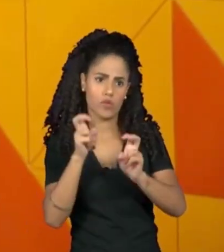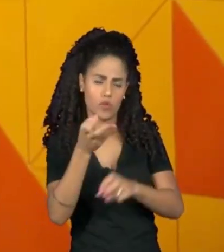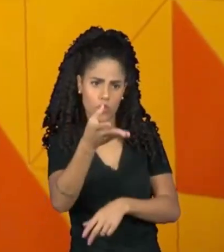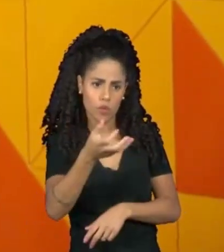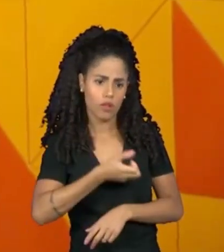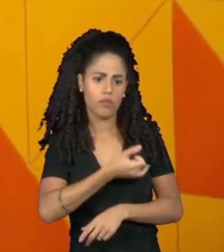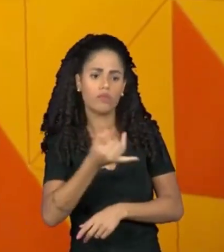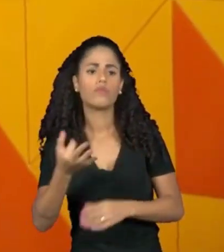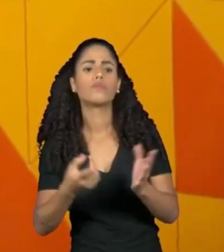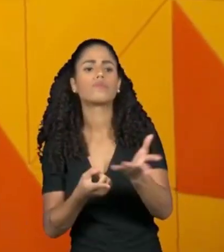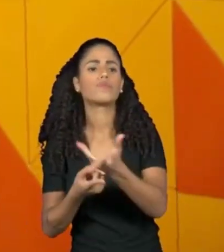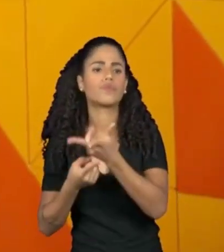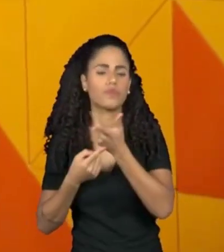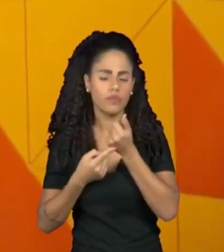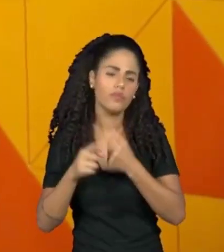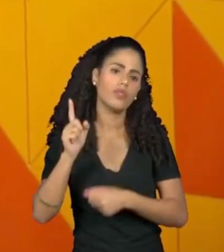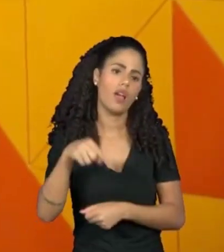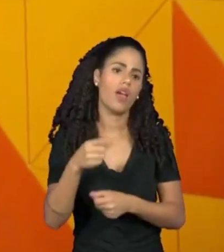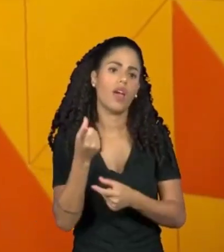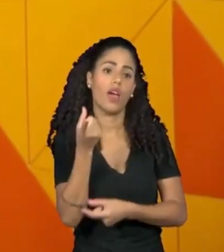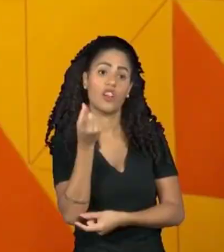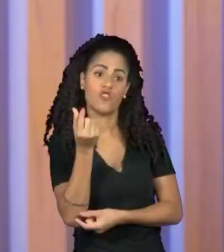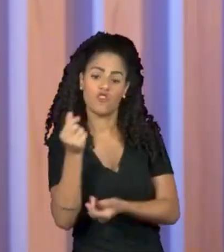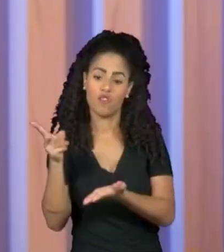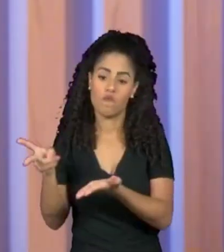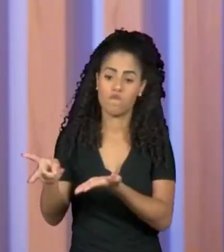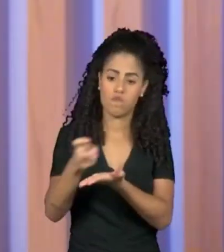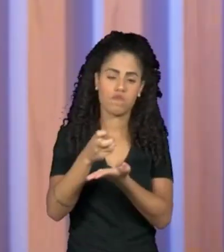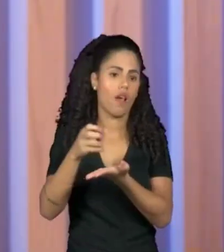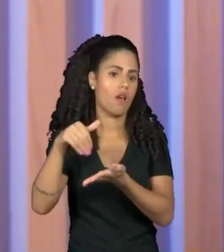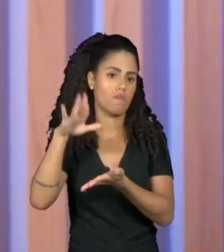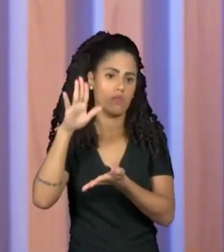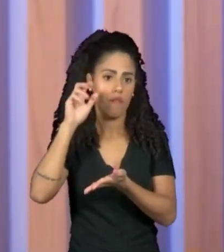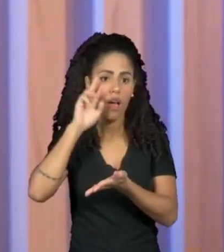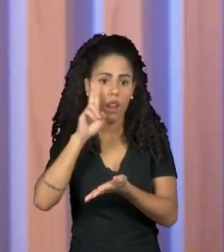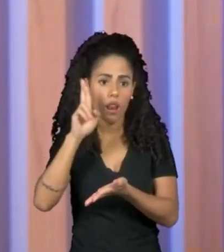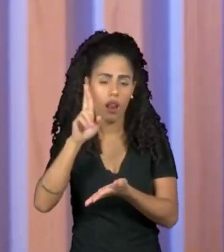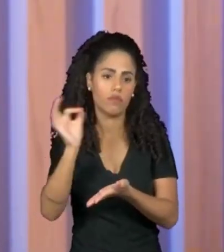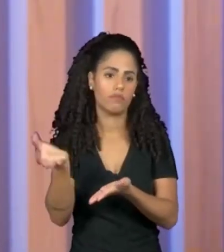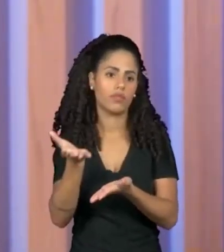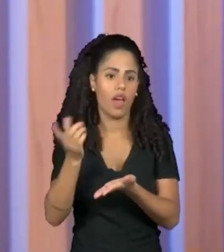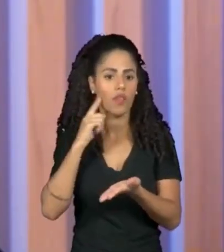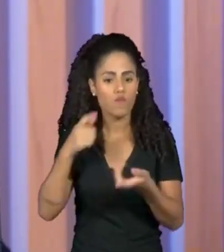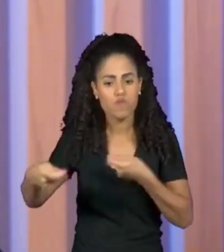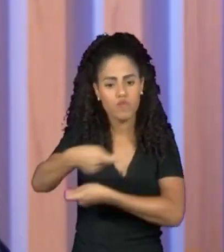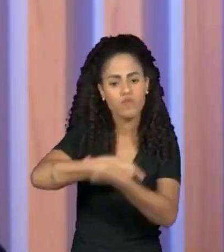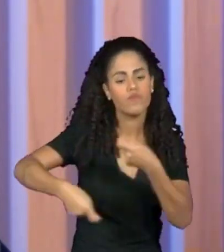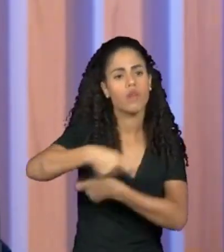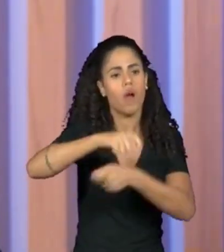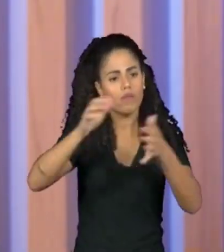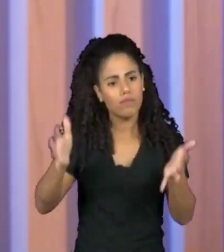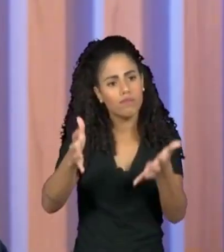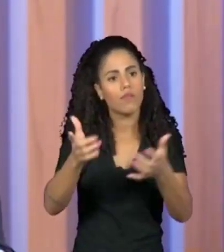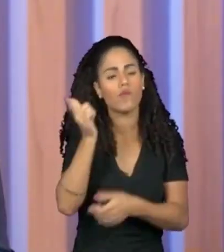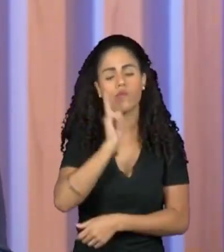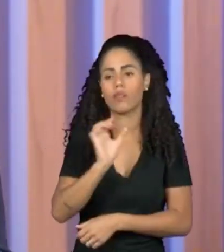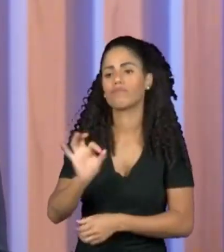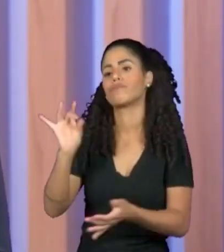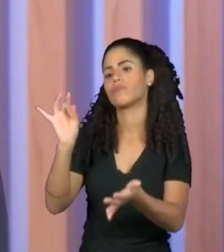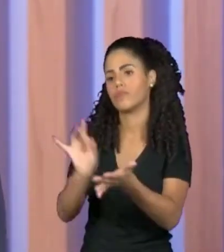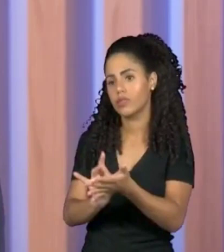mercado de arte, na verdade, ele tá em busca de dinheiro? Exato, é um mercado que movimenta milhões, é um mercado que tem tido uma certa